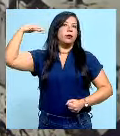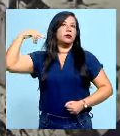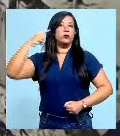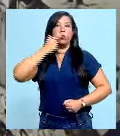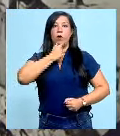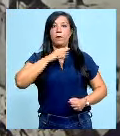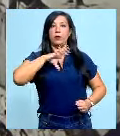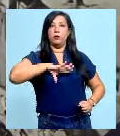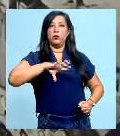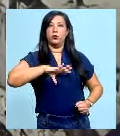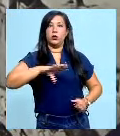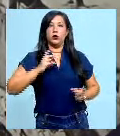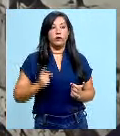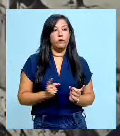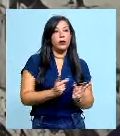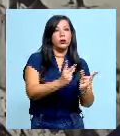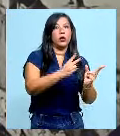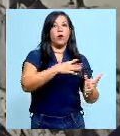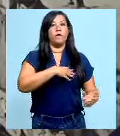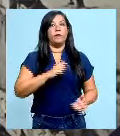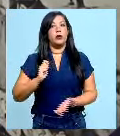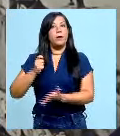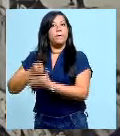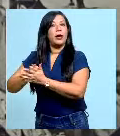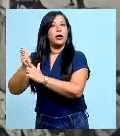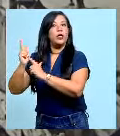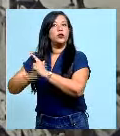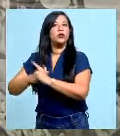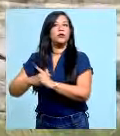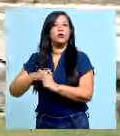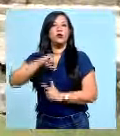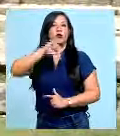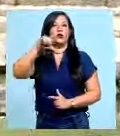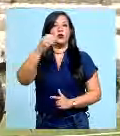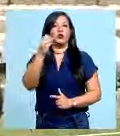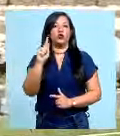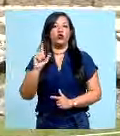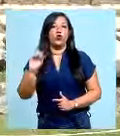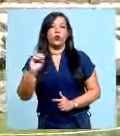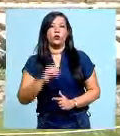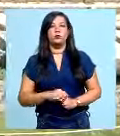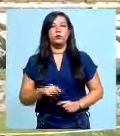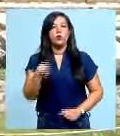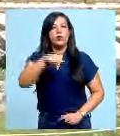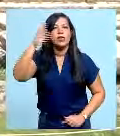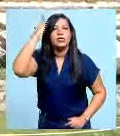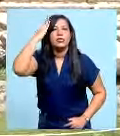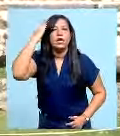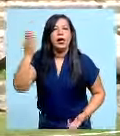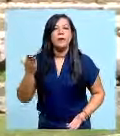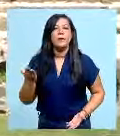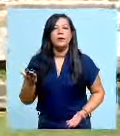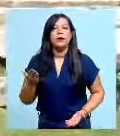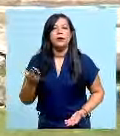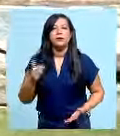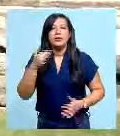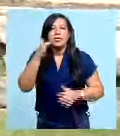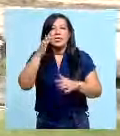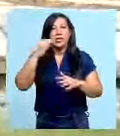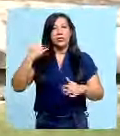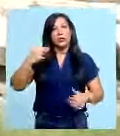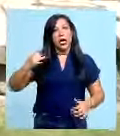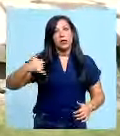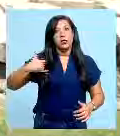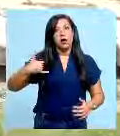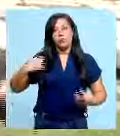português que vendeu o filho para pagar uma dívida de jogo. Como já sabem, tinha eu apenas 10 anos de